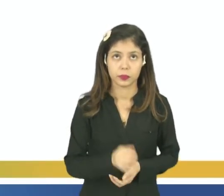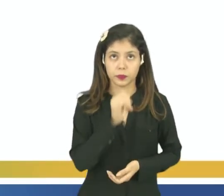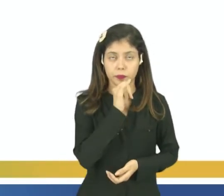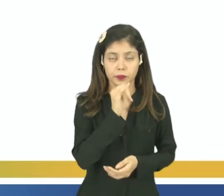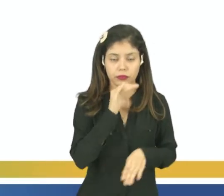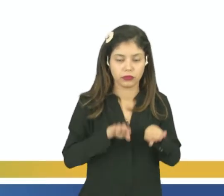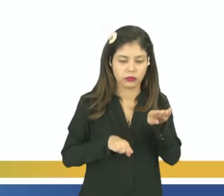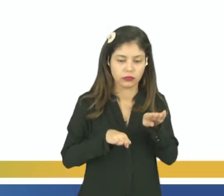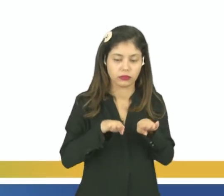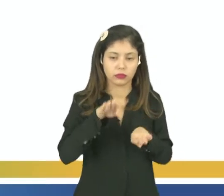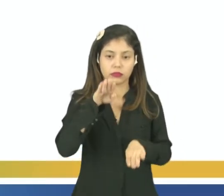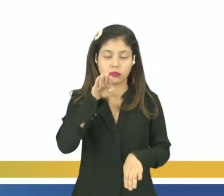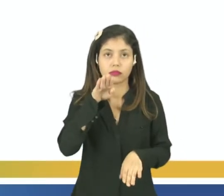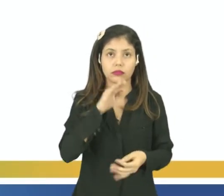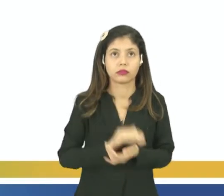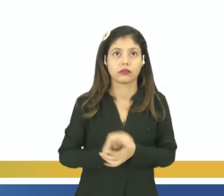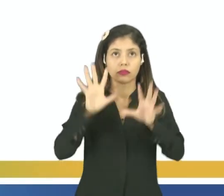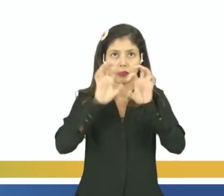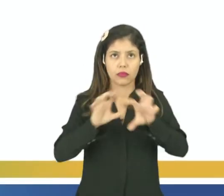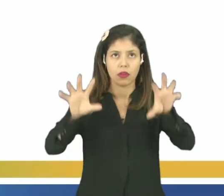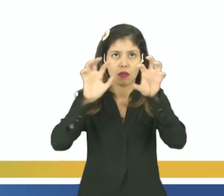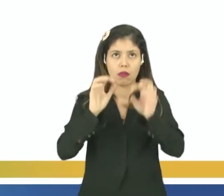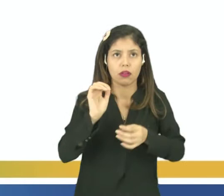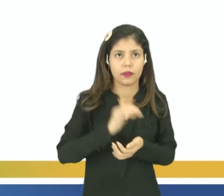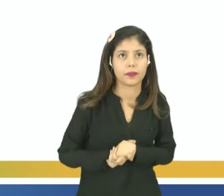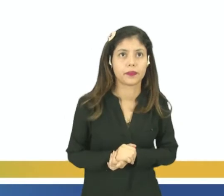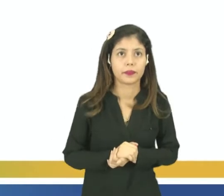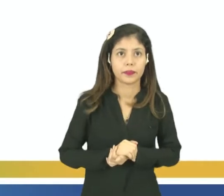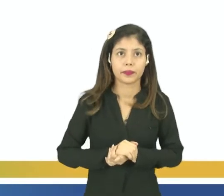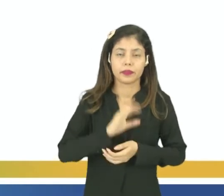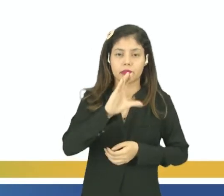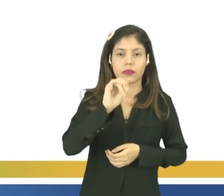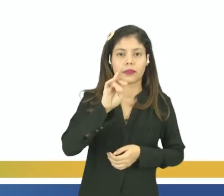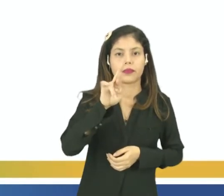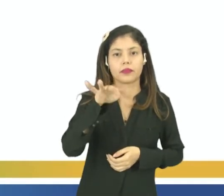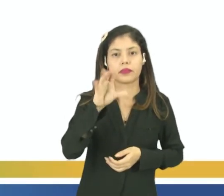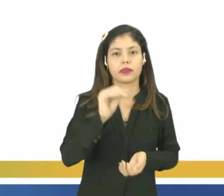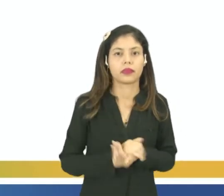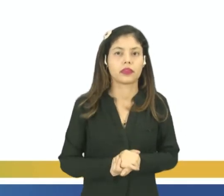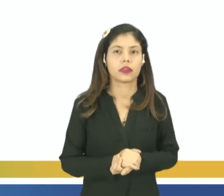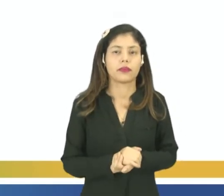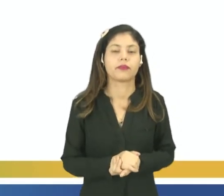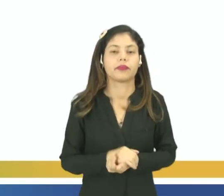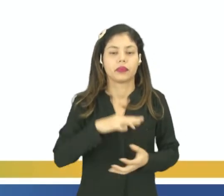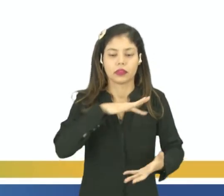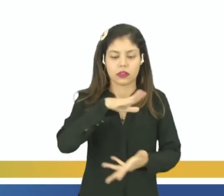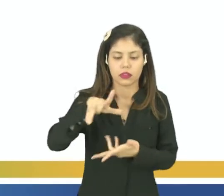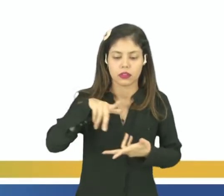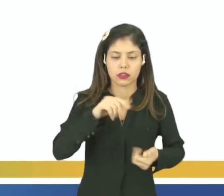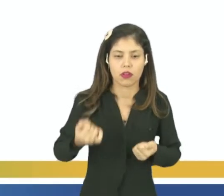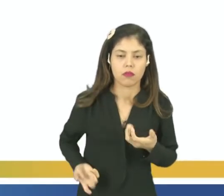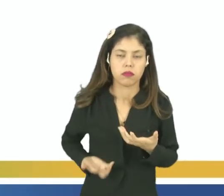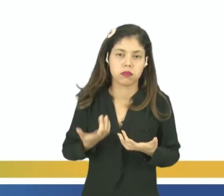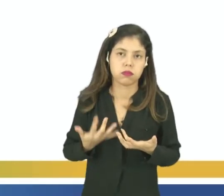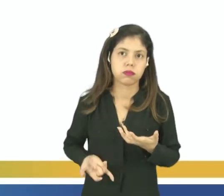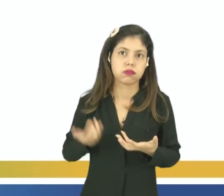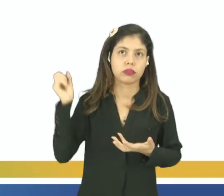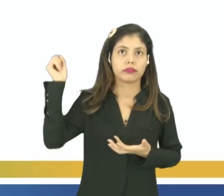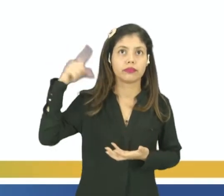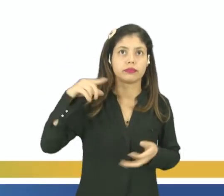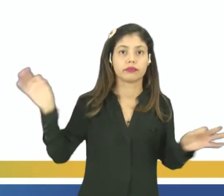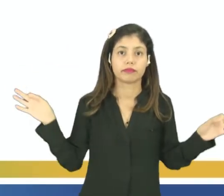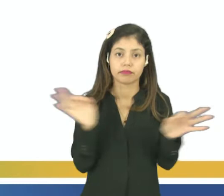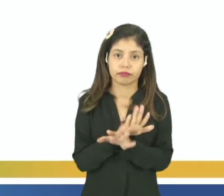elevação da taxa de gás carbônico, né? Que vai ser o quê? O efeito estufa, ao invés de acontecer em condições adequadas, vai